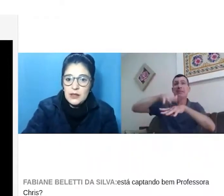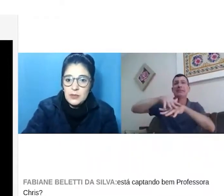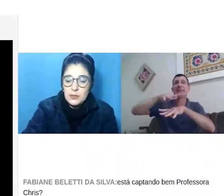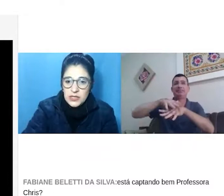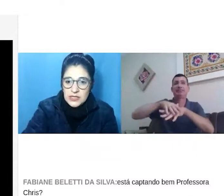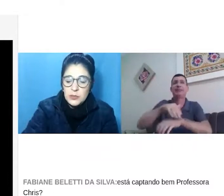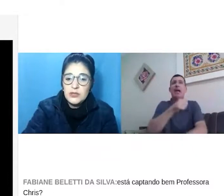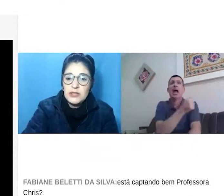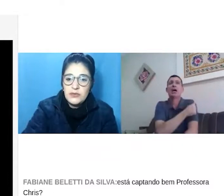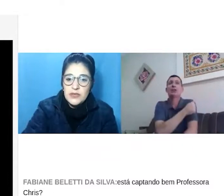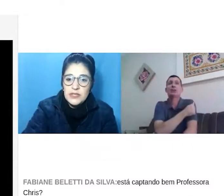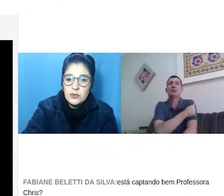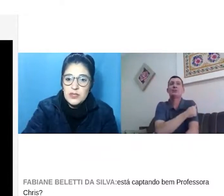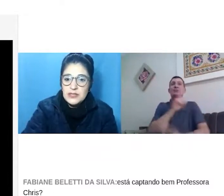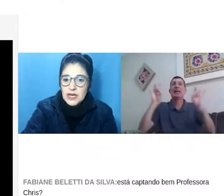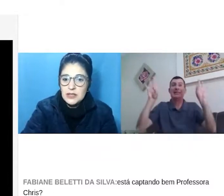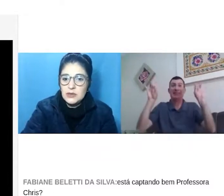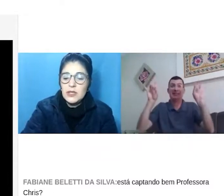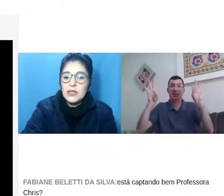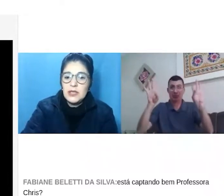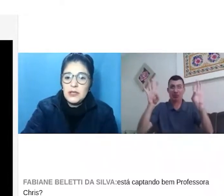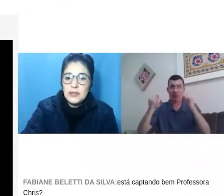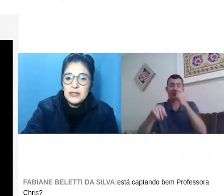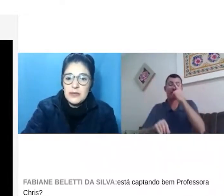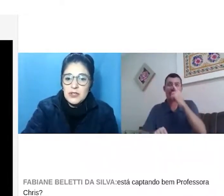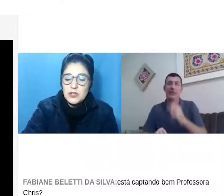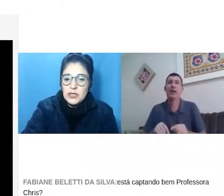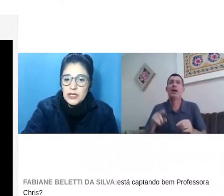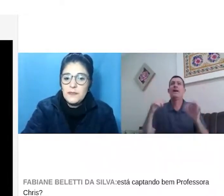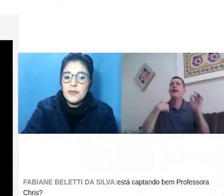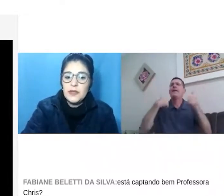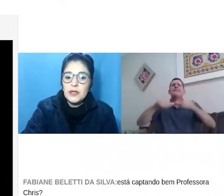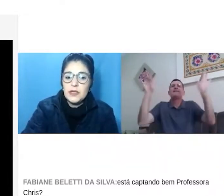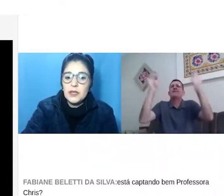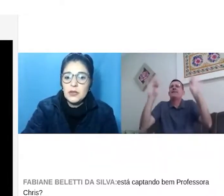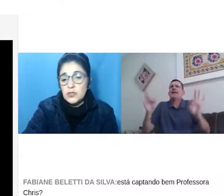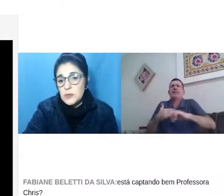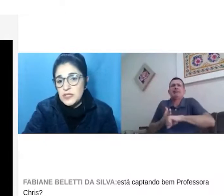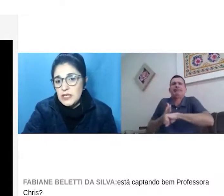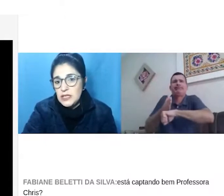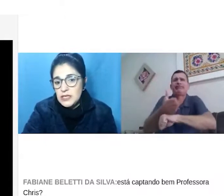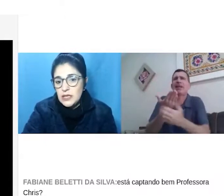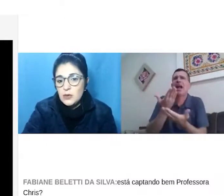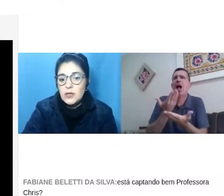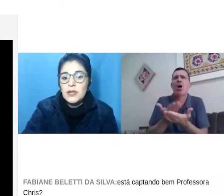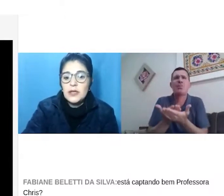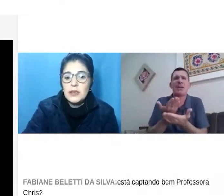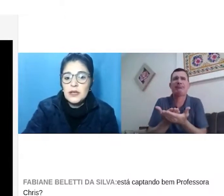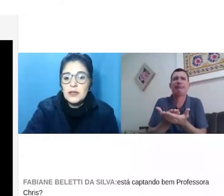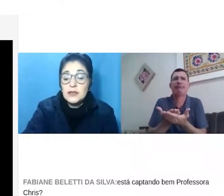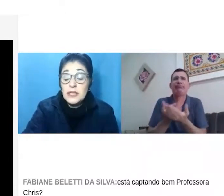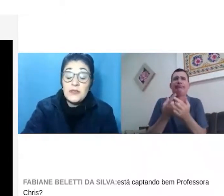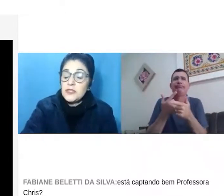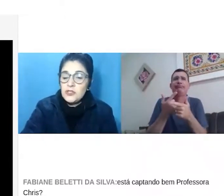né? Por exemplo, eu tentei fazer o mestrado em matemática, né? Eu sou especialista e eu...